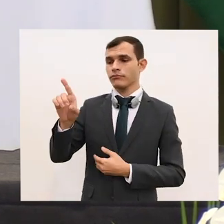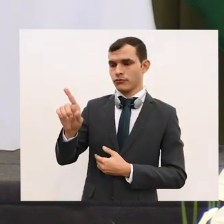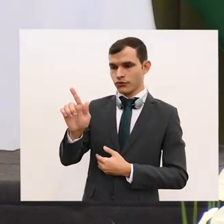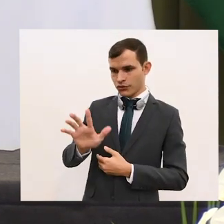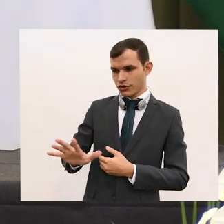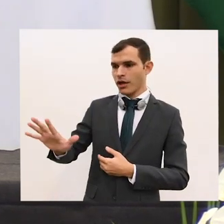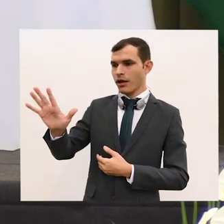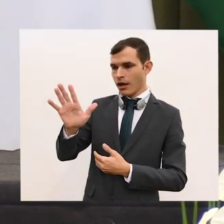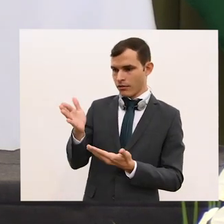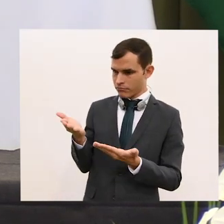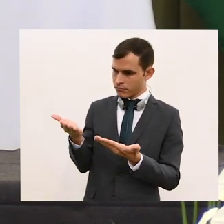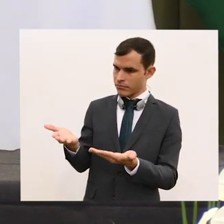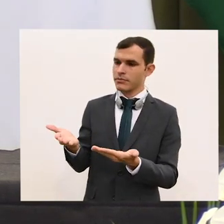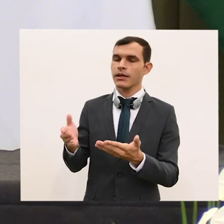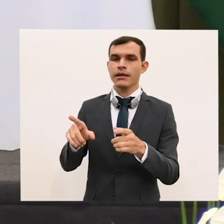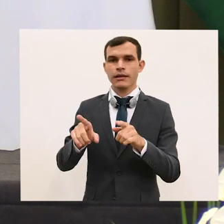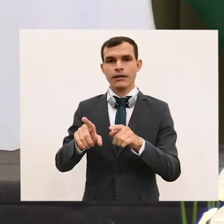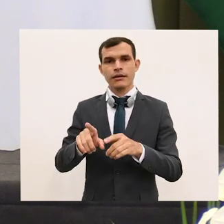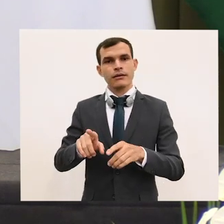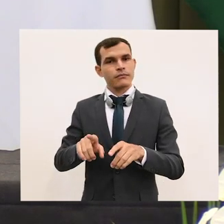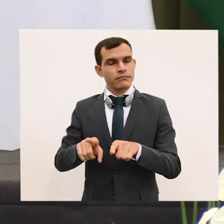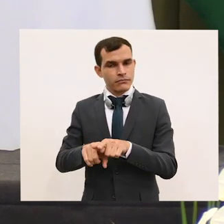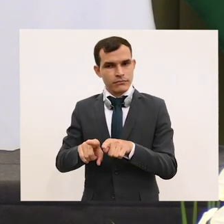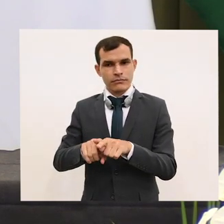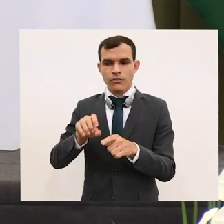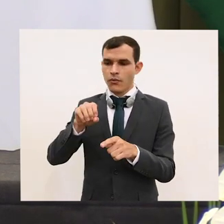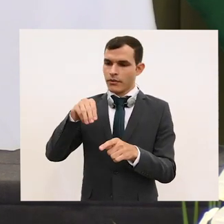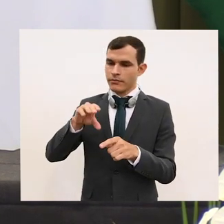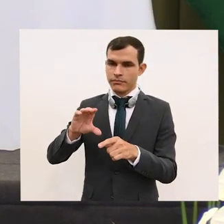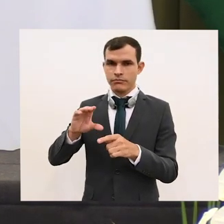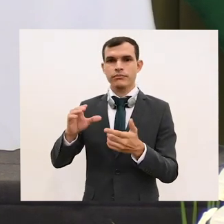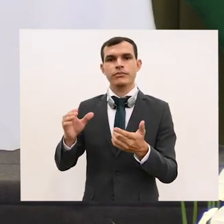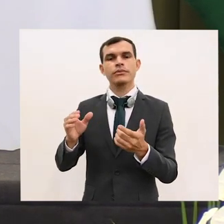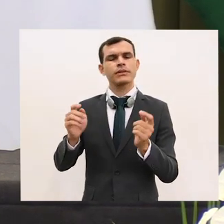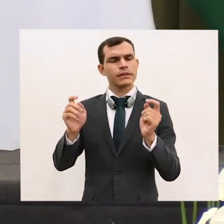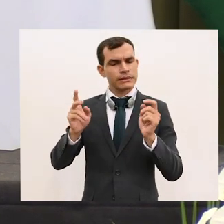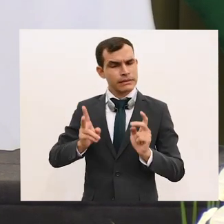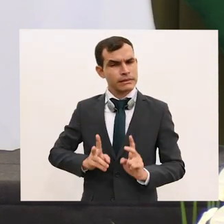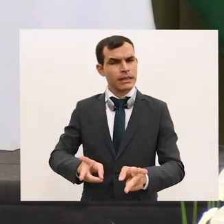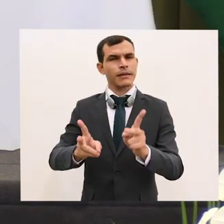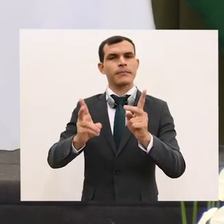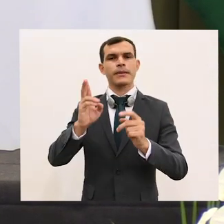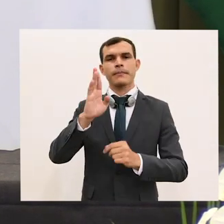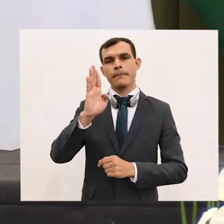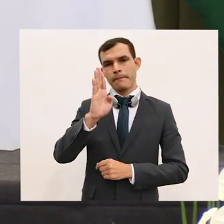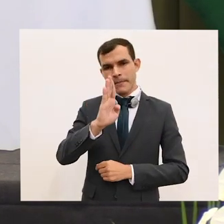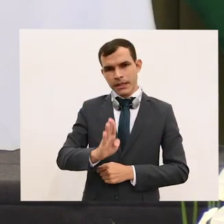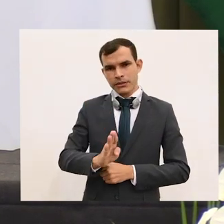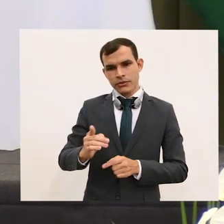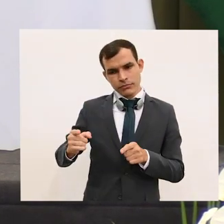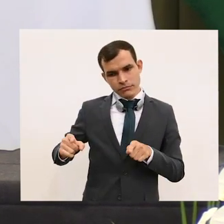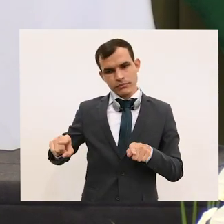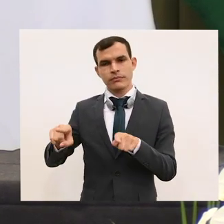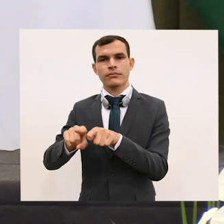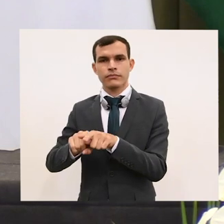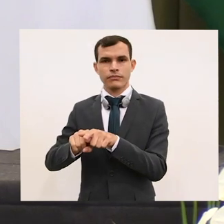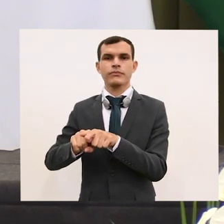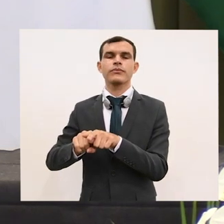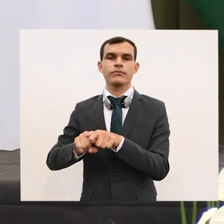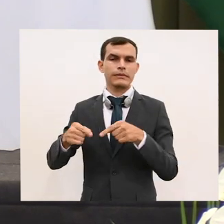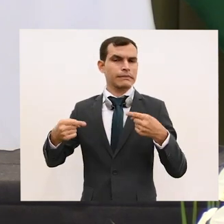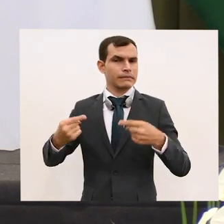sempre contar com o Brasil para fortalecer a OMC e para a busca de soluções aos desafios prementes que enfrentamos,